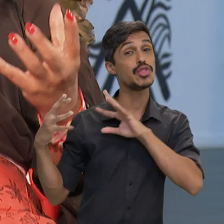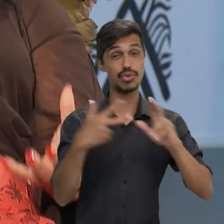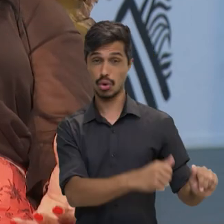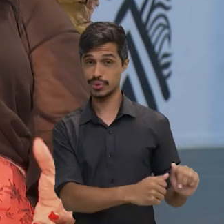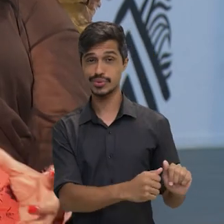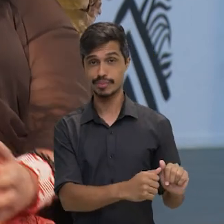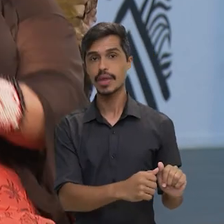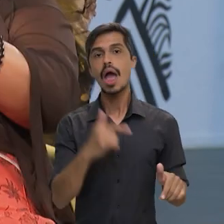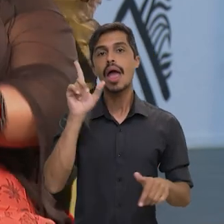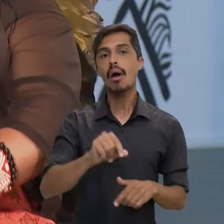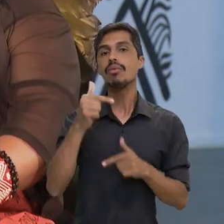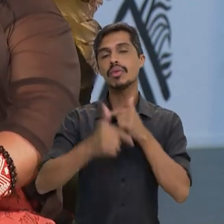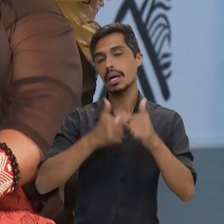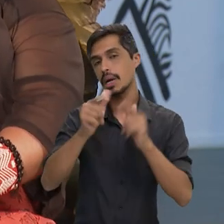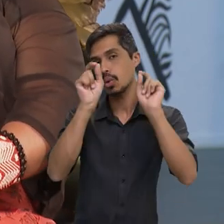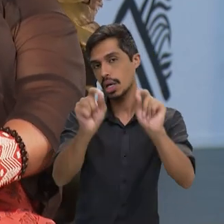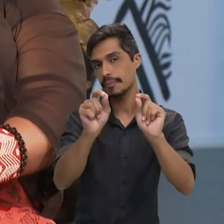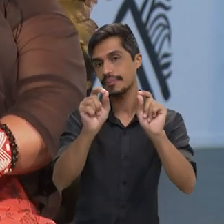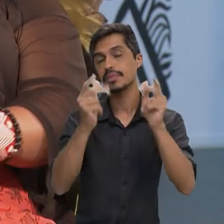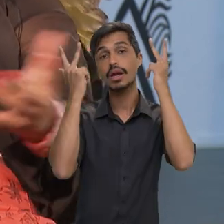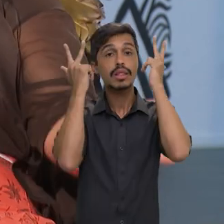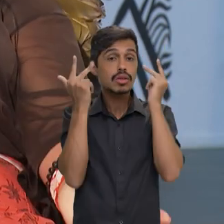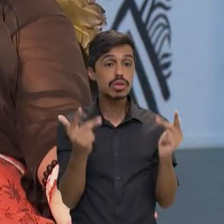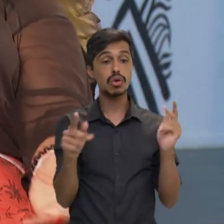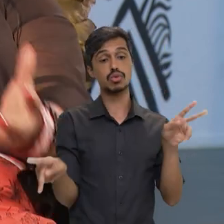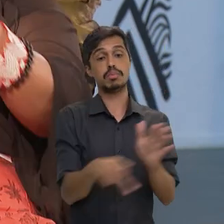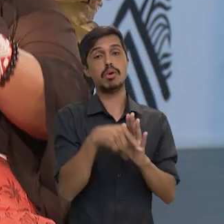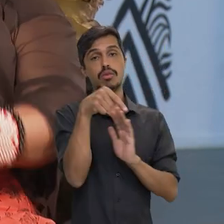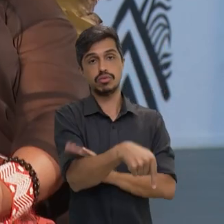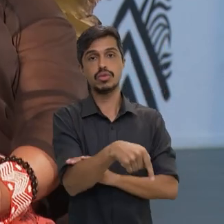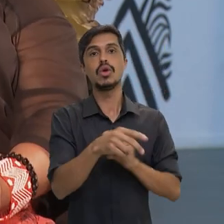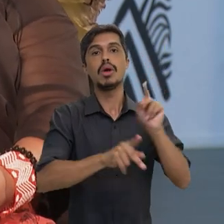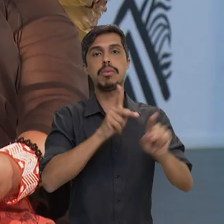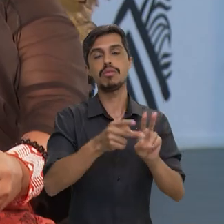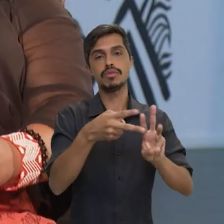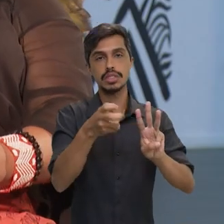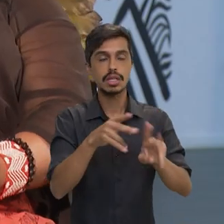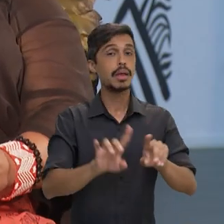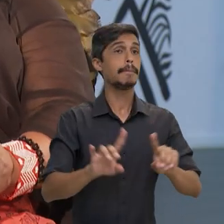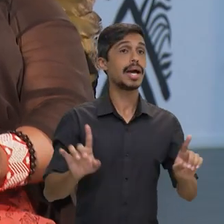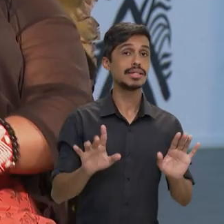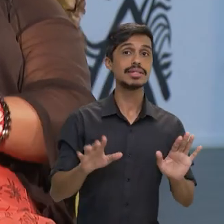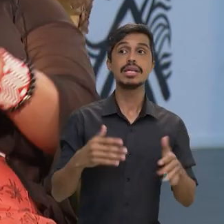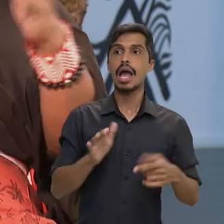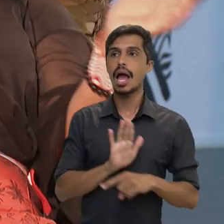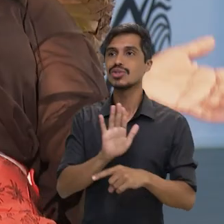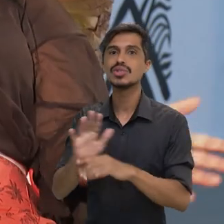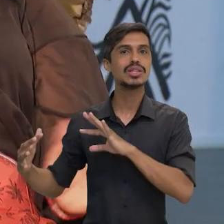Beneficia todo mundo. Então, é um trabalho ali natural dos povos indígenas, mas que acaba